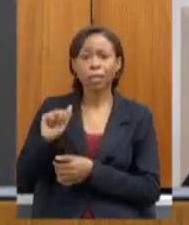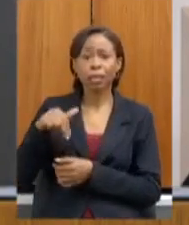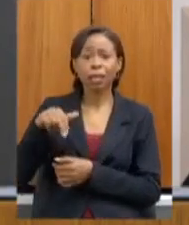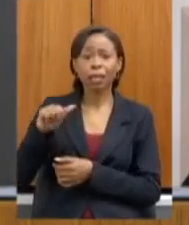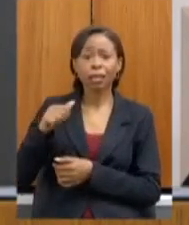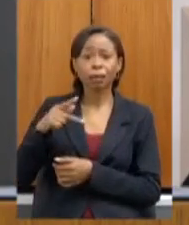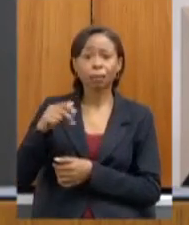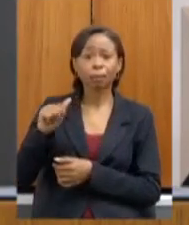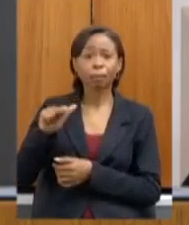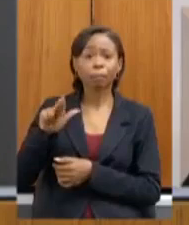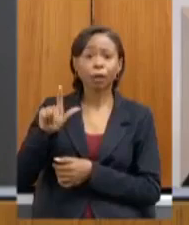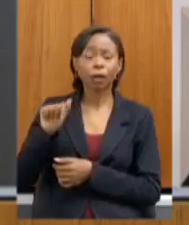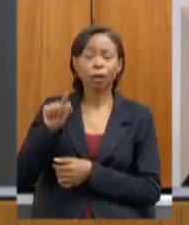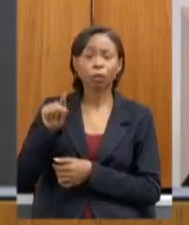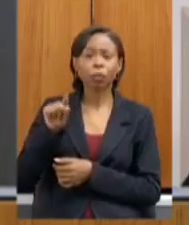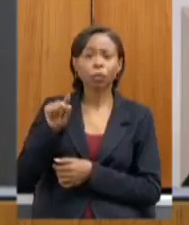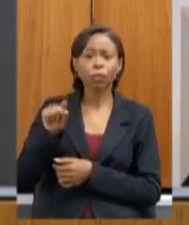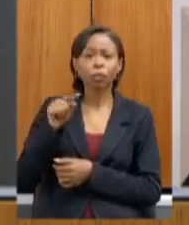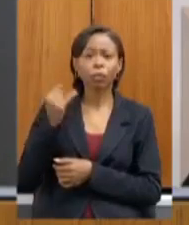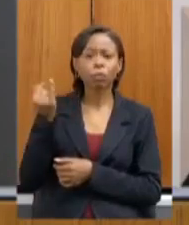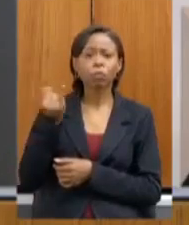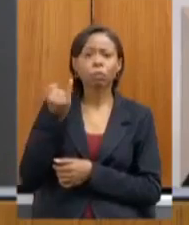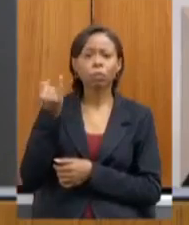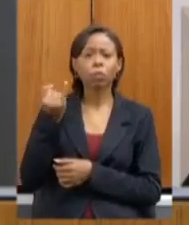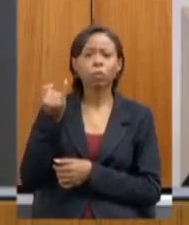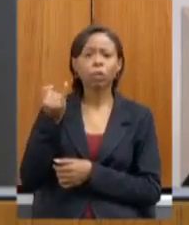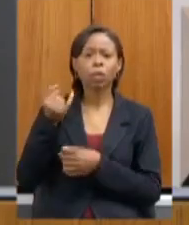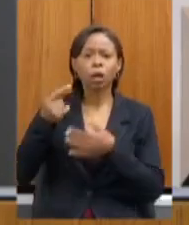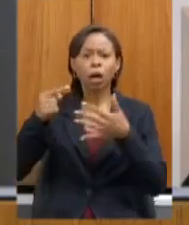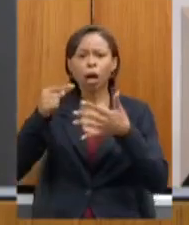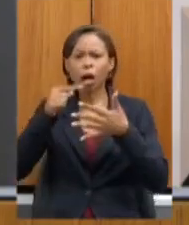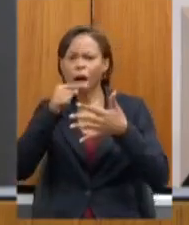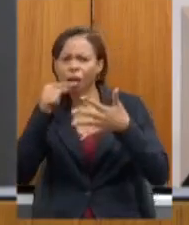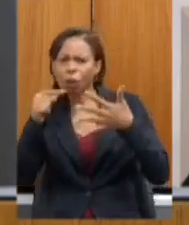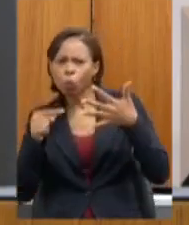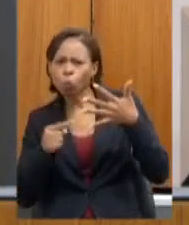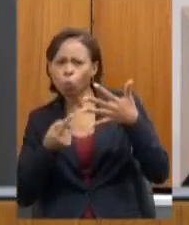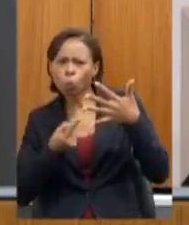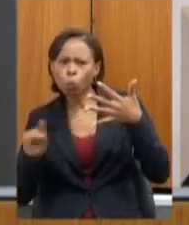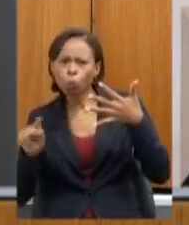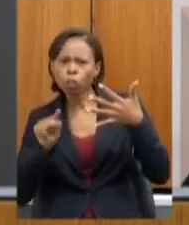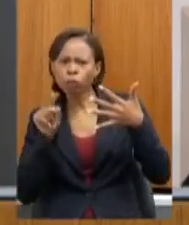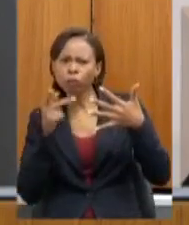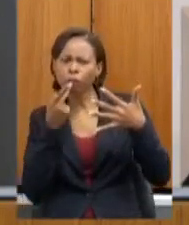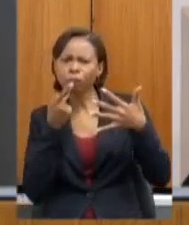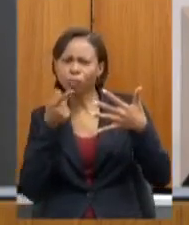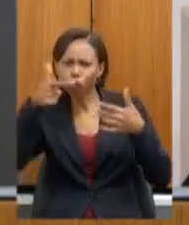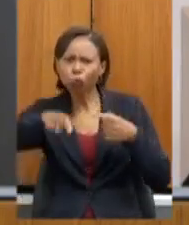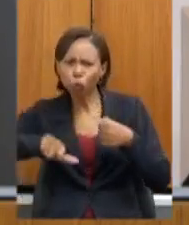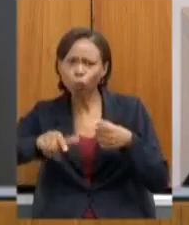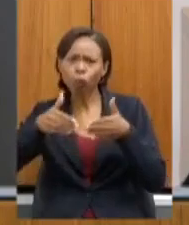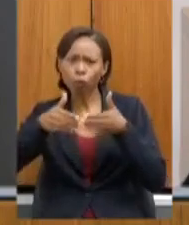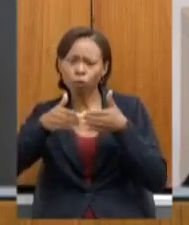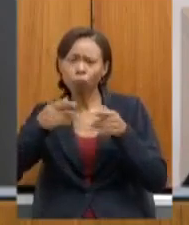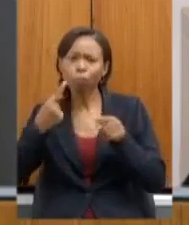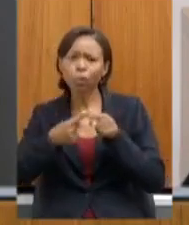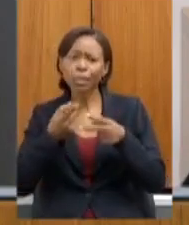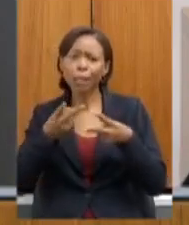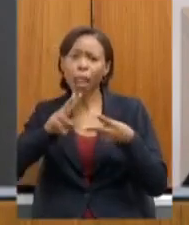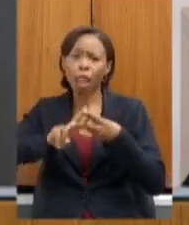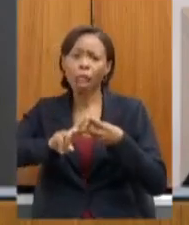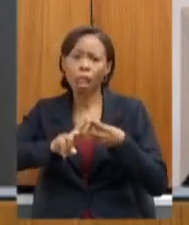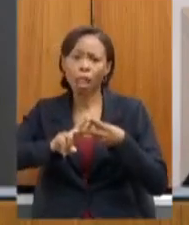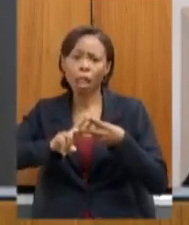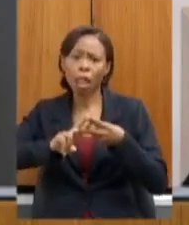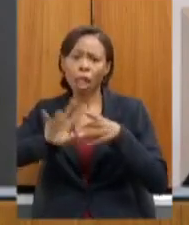obrigada deputada seria importante que a sua sua última consideração a senhora pudesse repetir porque travou o vídeo da